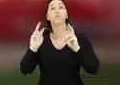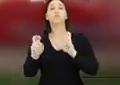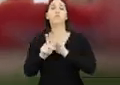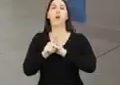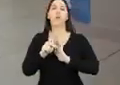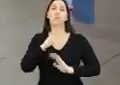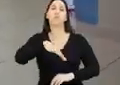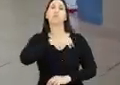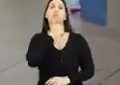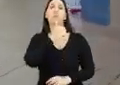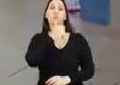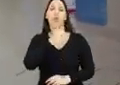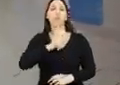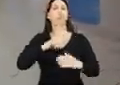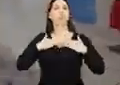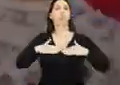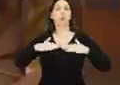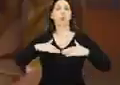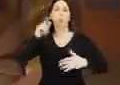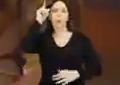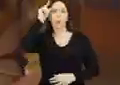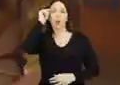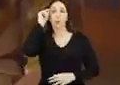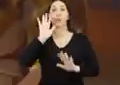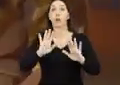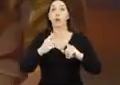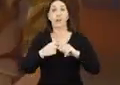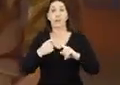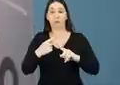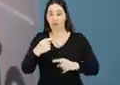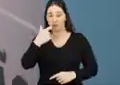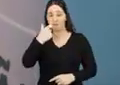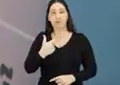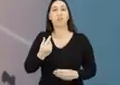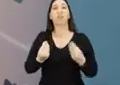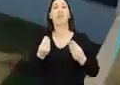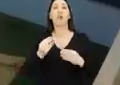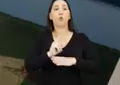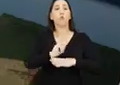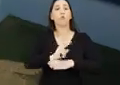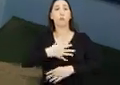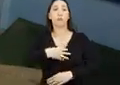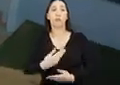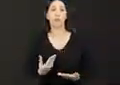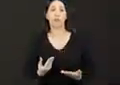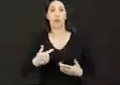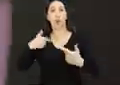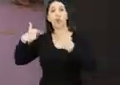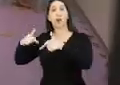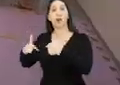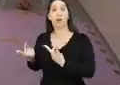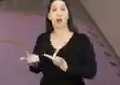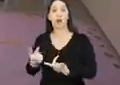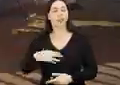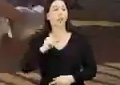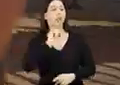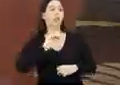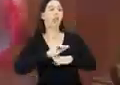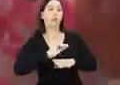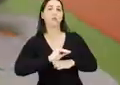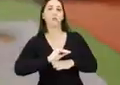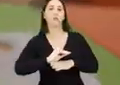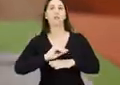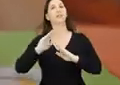a milhares de mães em todo o estado. Eu não tenho com quem deixar meus filhos. A escola é meu braço direito para poder trabalhar, para eu poder